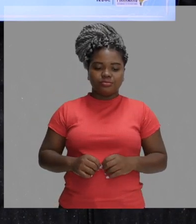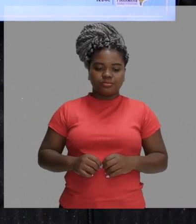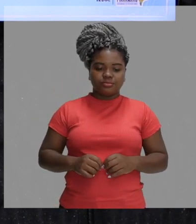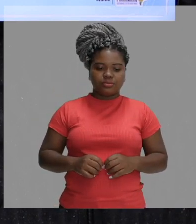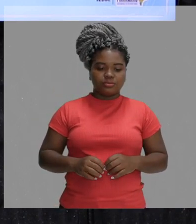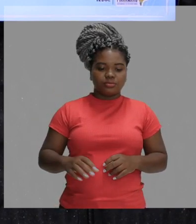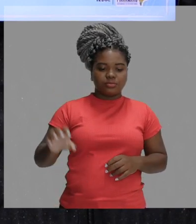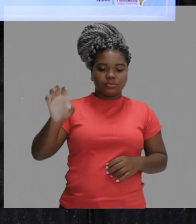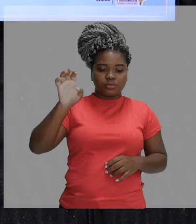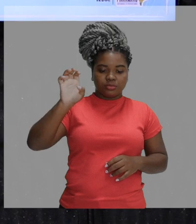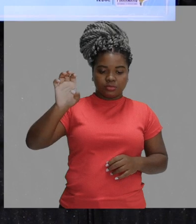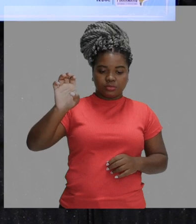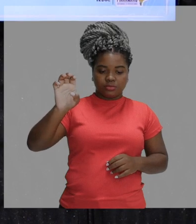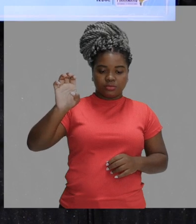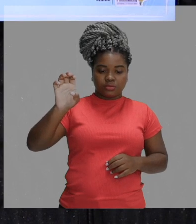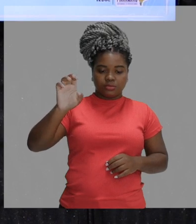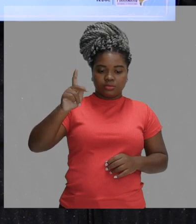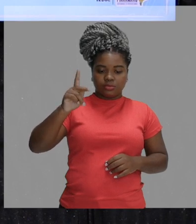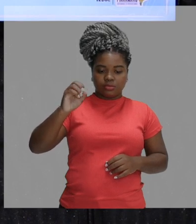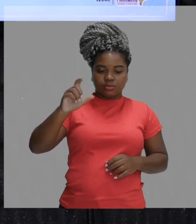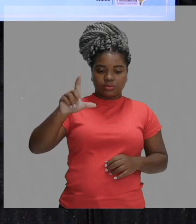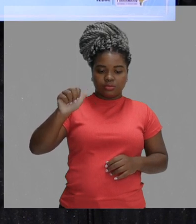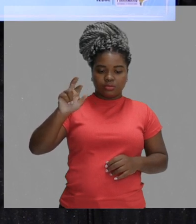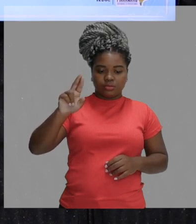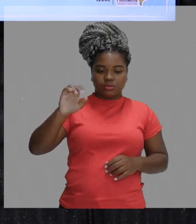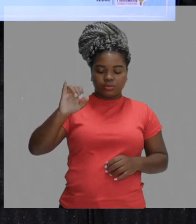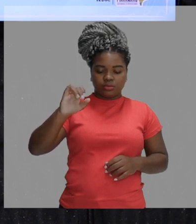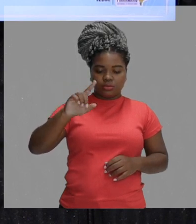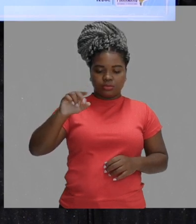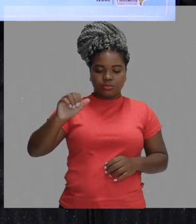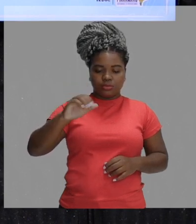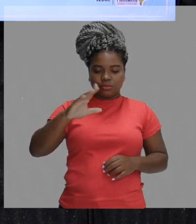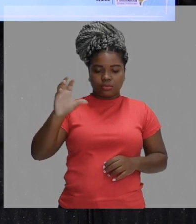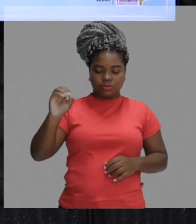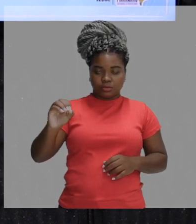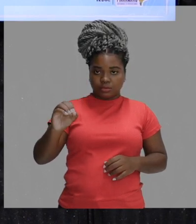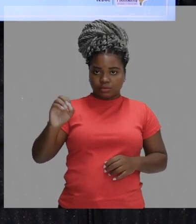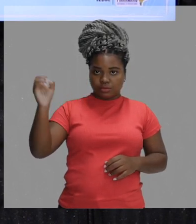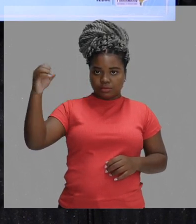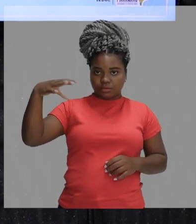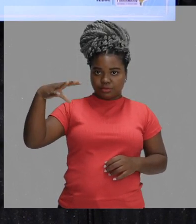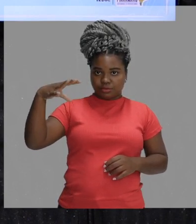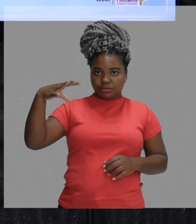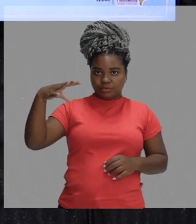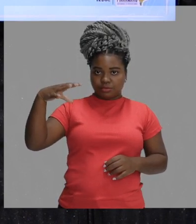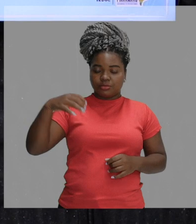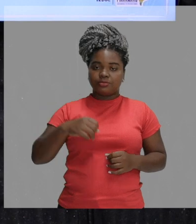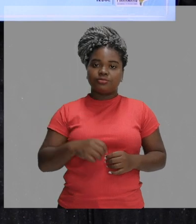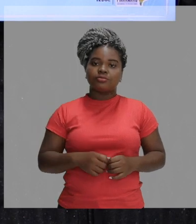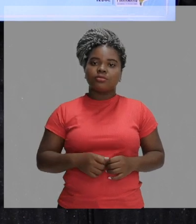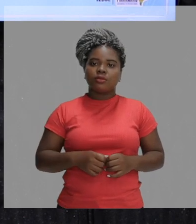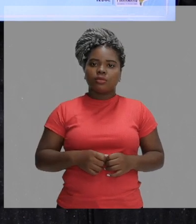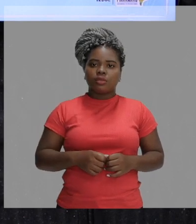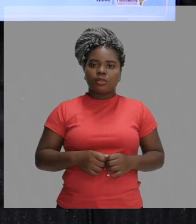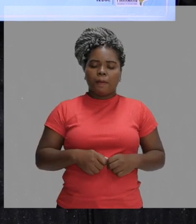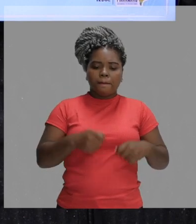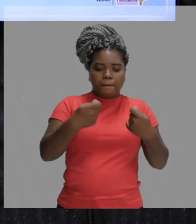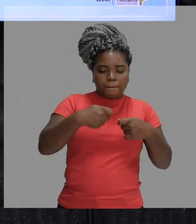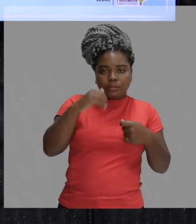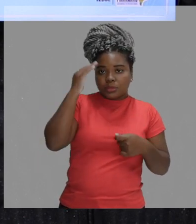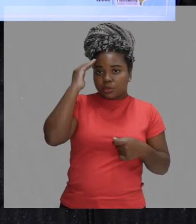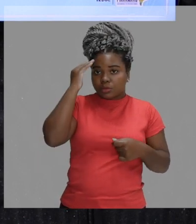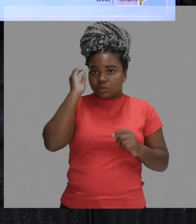luz. Ou a letra E. A polarização da luz. Ok? Então, a gente tem que entender